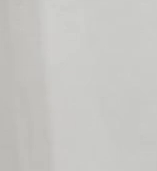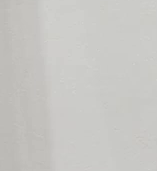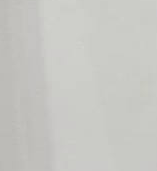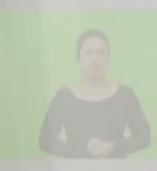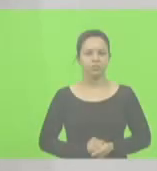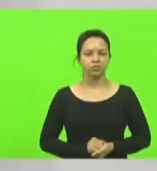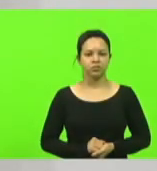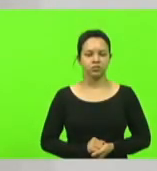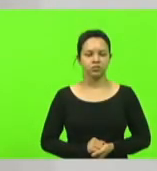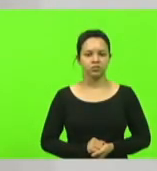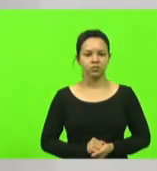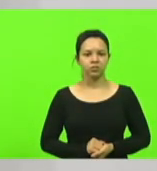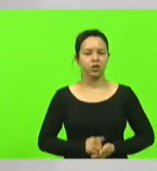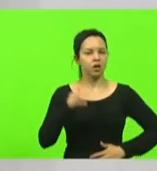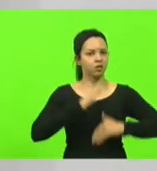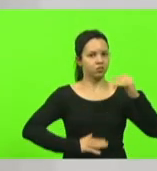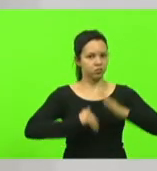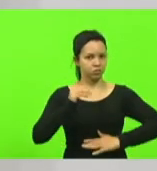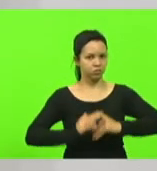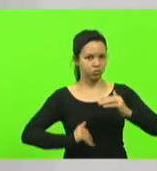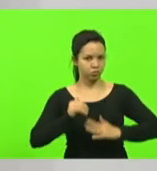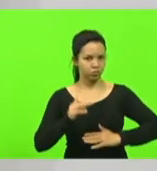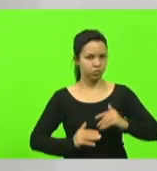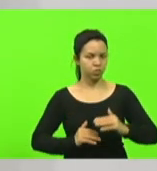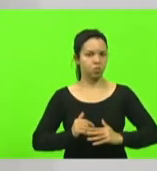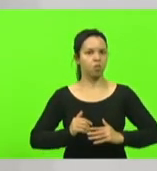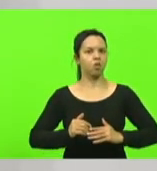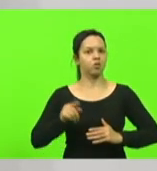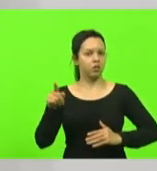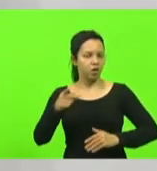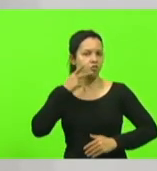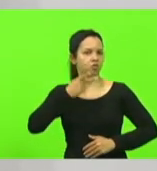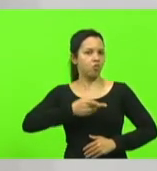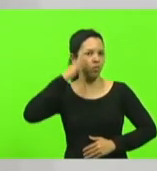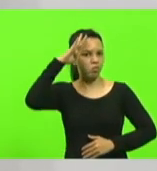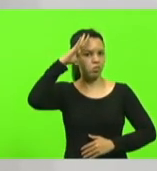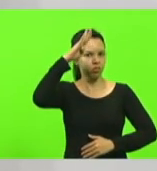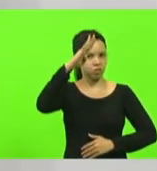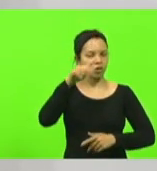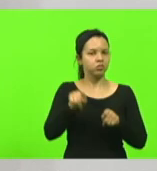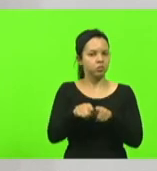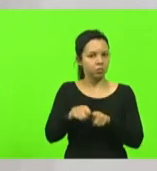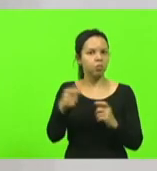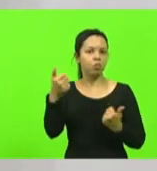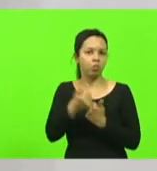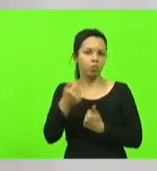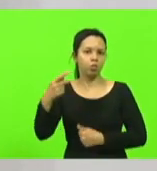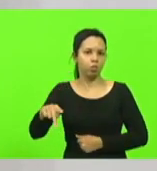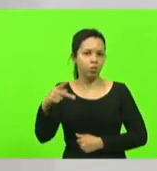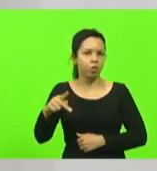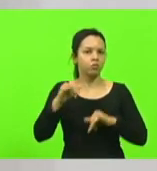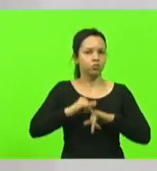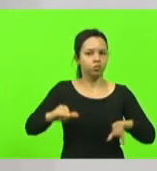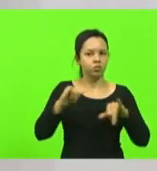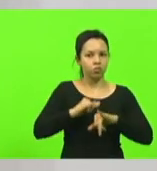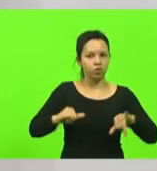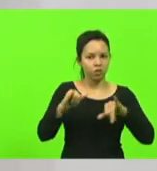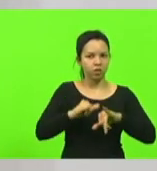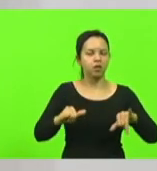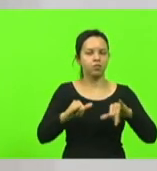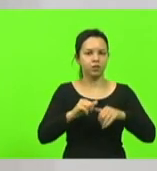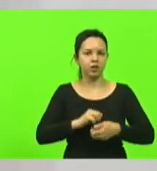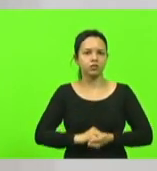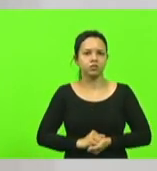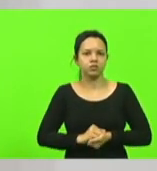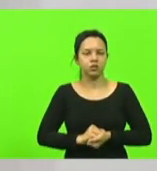as ações entoadas pelo presidente Jair Bolsonaro e apoiadores tem sido divulgadas pela imprensa nos últimos dias e se